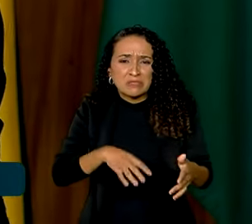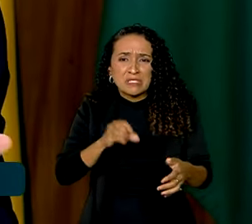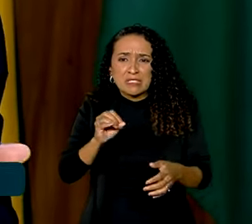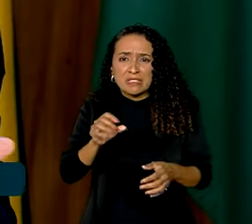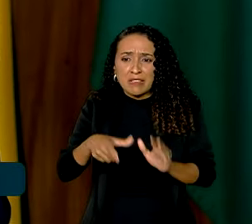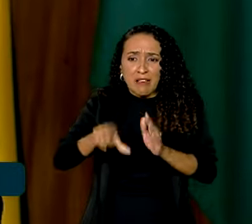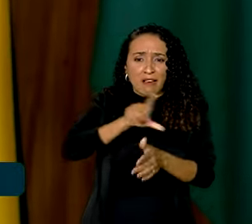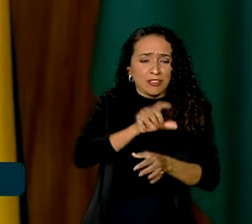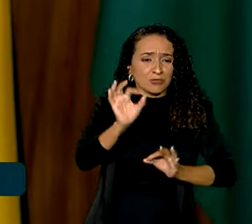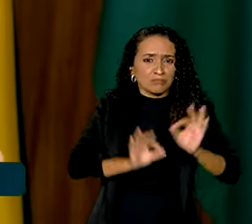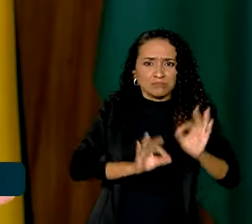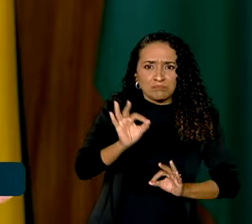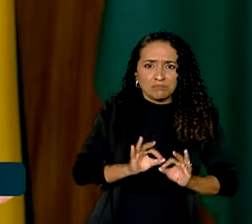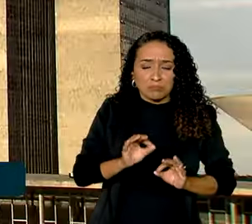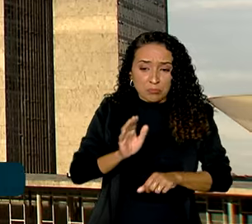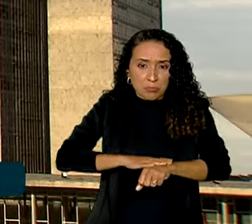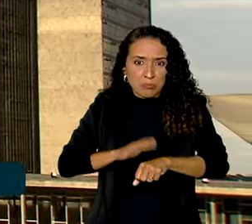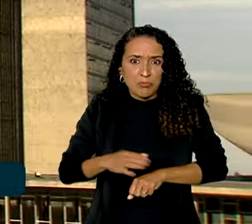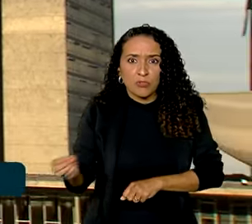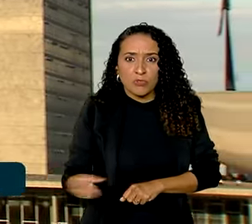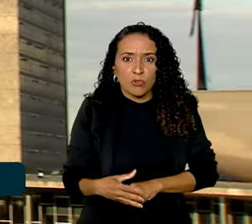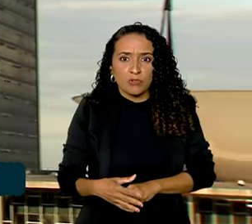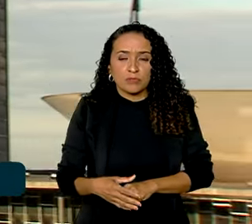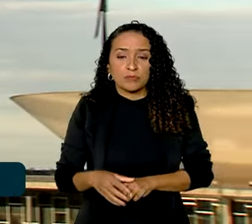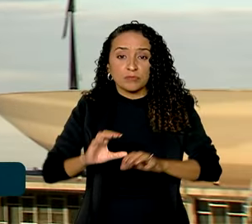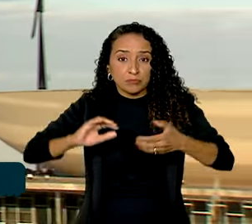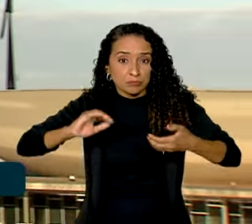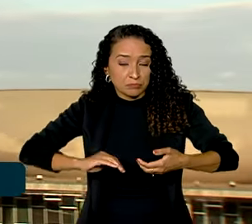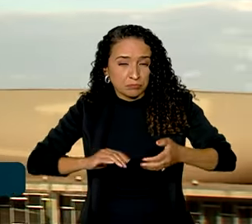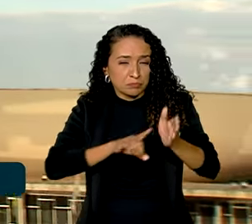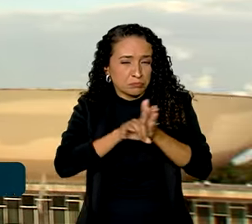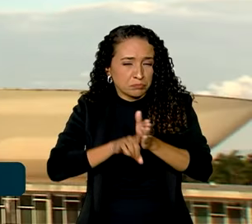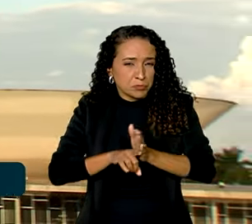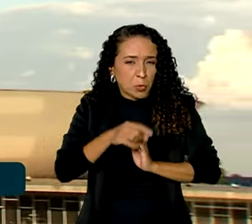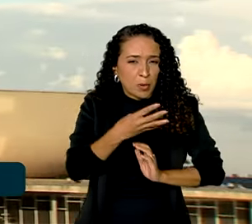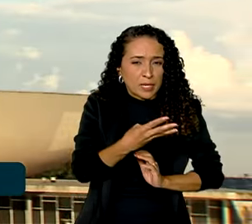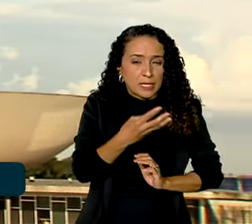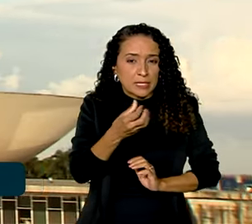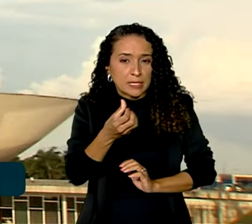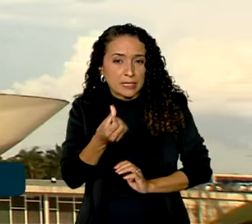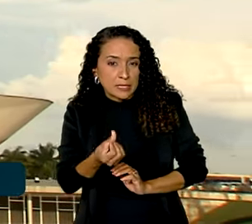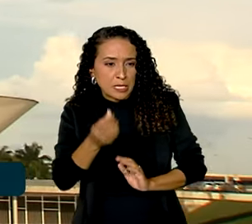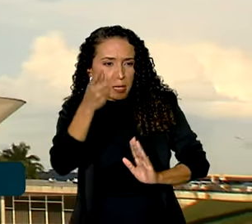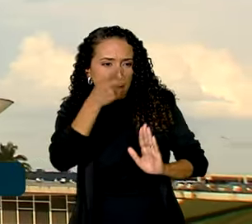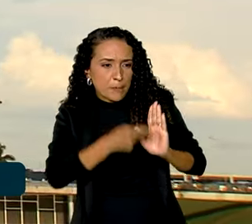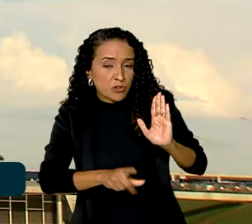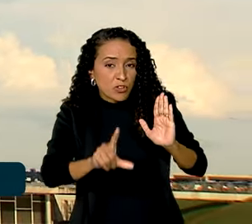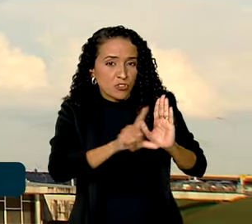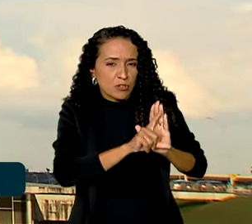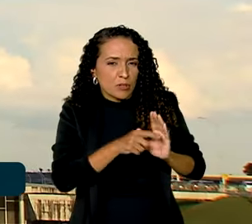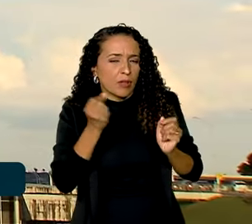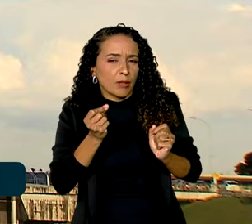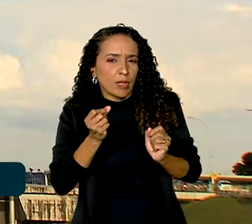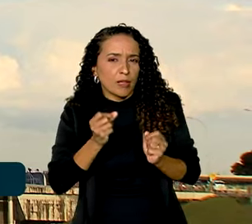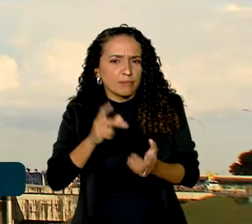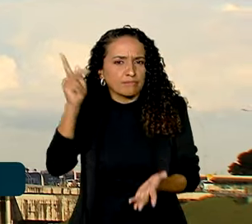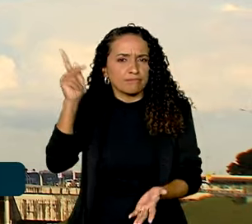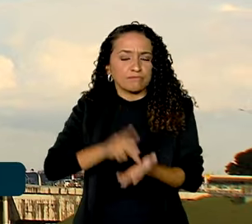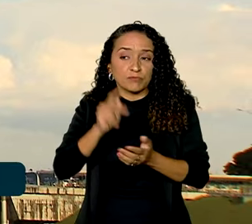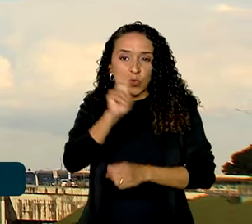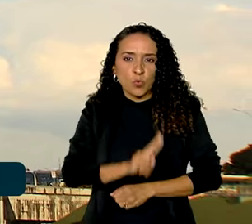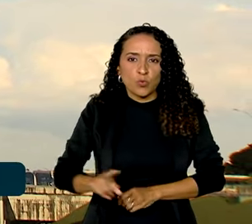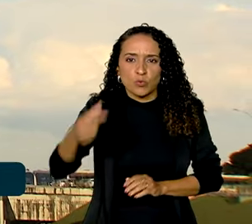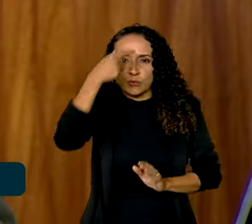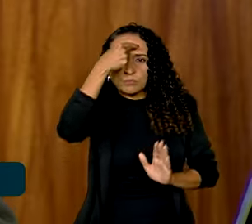preparadas para esse novo momento? O Congresso analisa cerca de 46 projetos de lei que buscam regulamentar o uso da